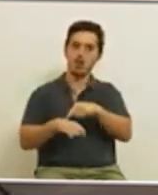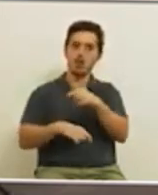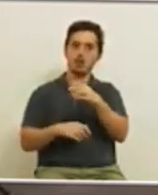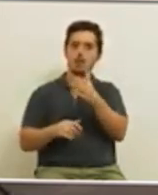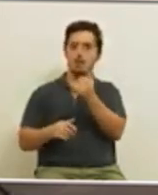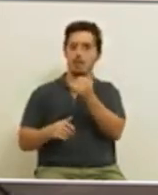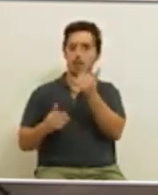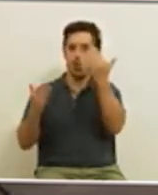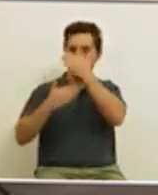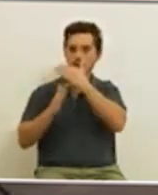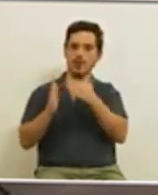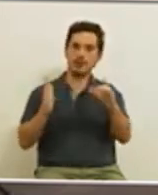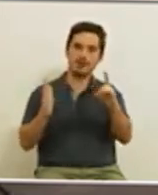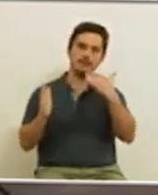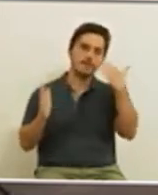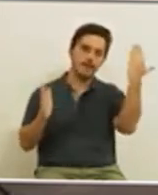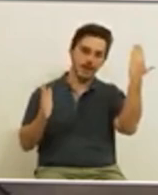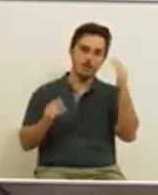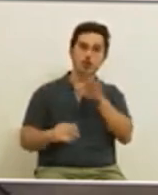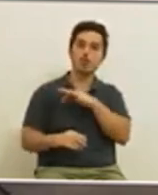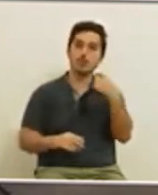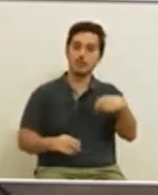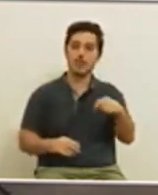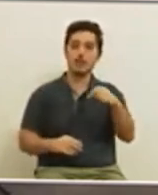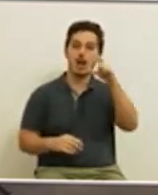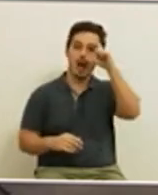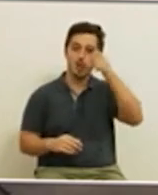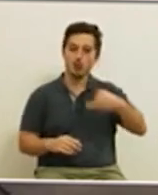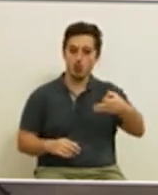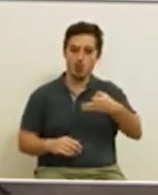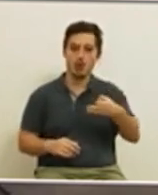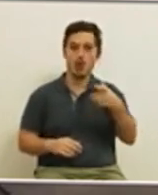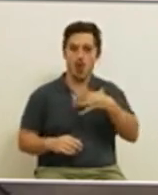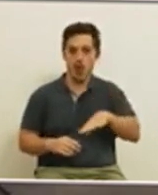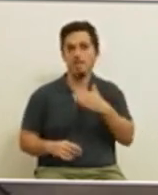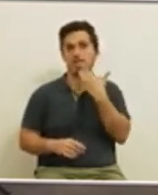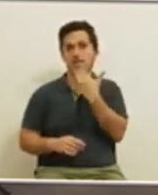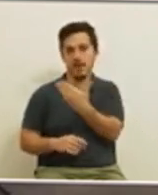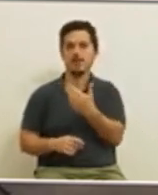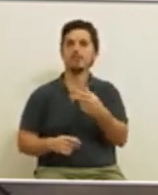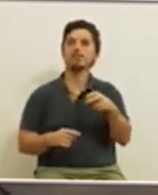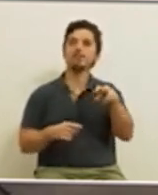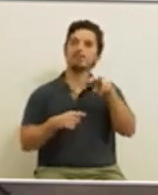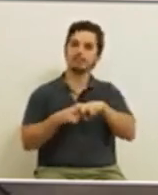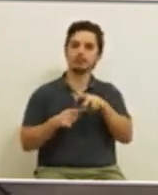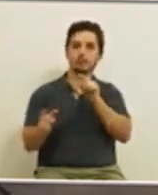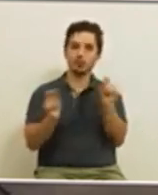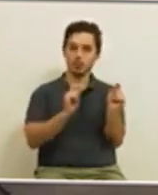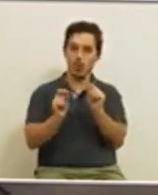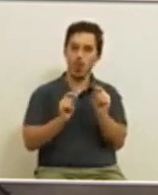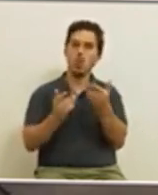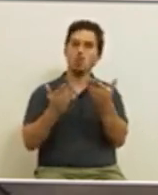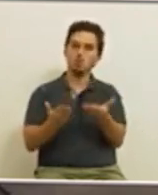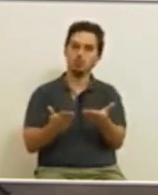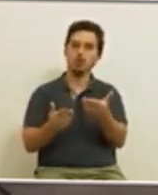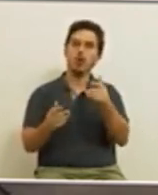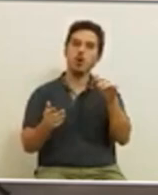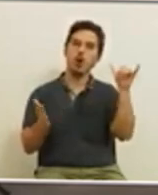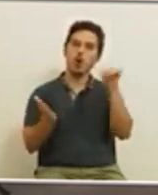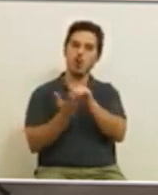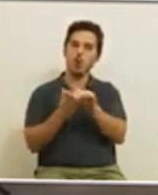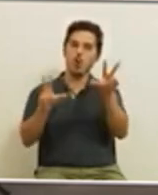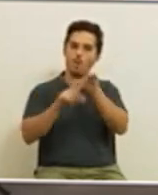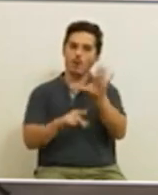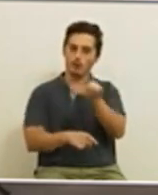0h e as 6h da manhã. O Sr. Presidente Carlos Moedas quer e pede um lugar à mesa na discussão do novo aeroporto de Lisboa.